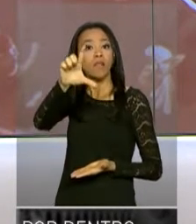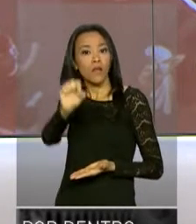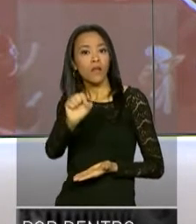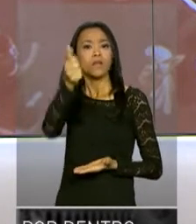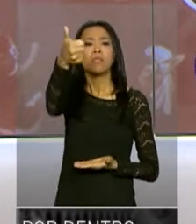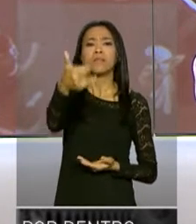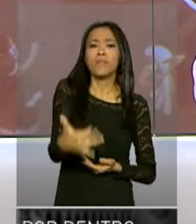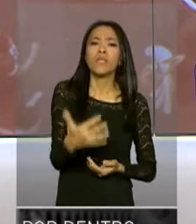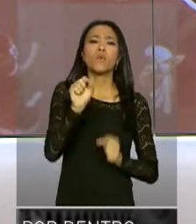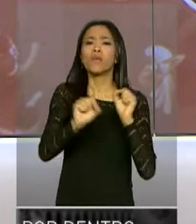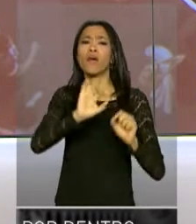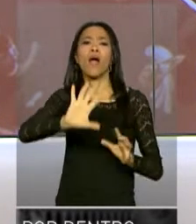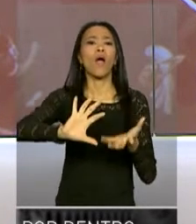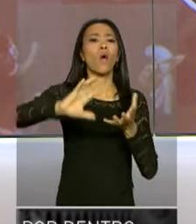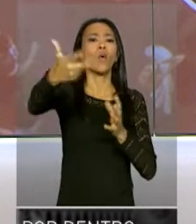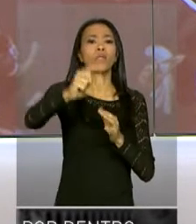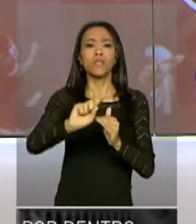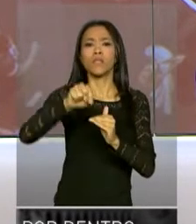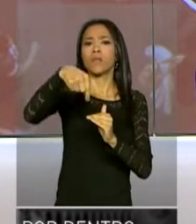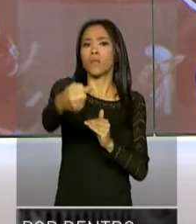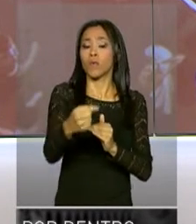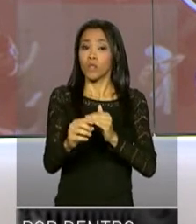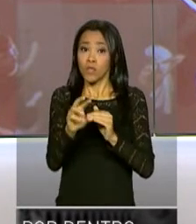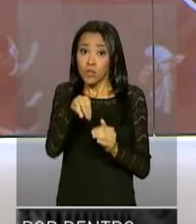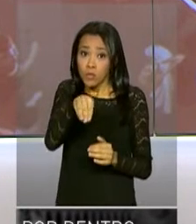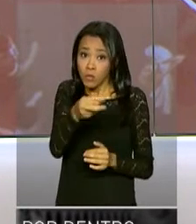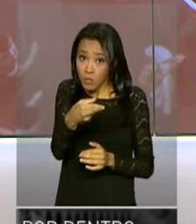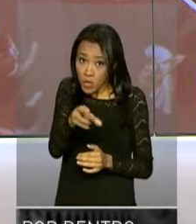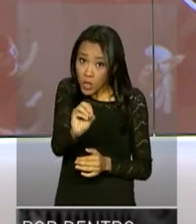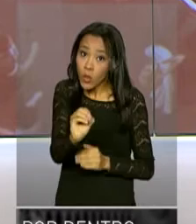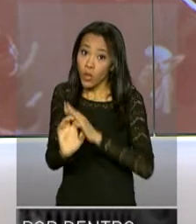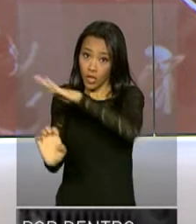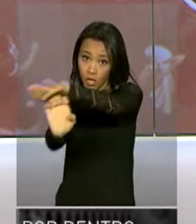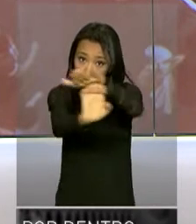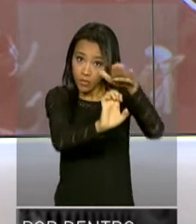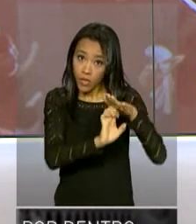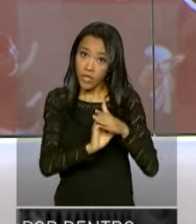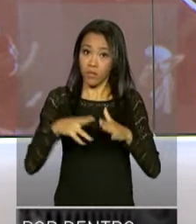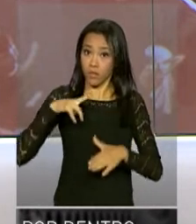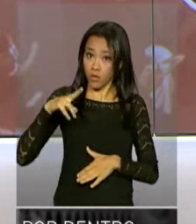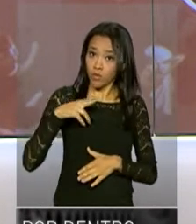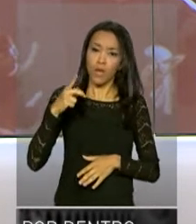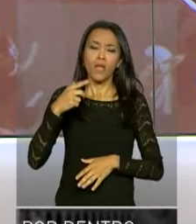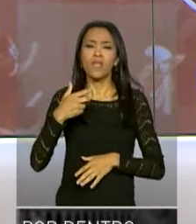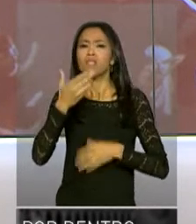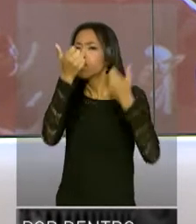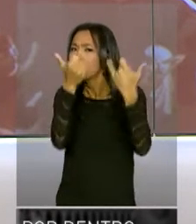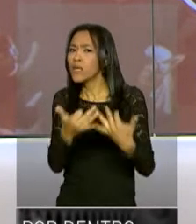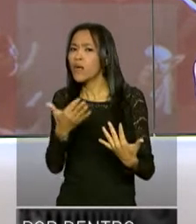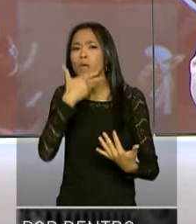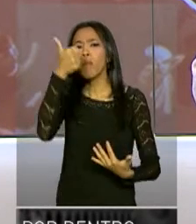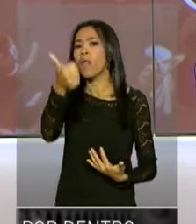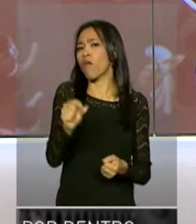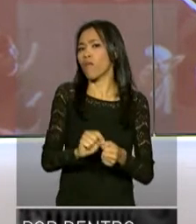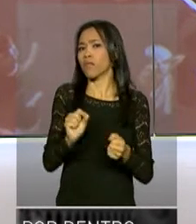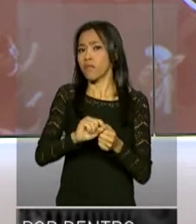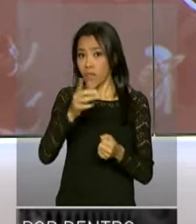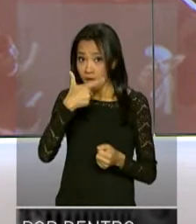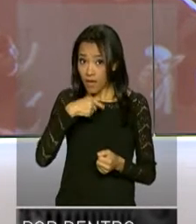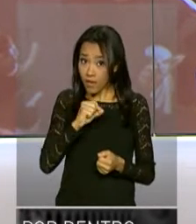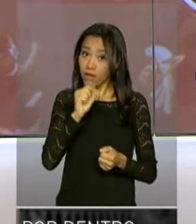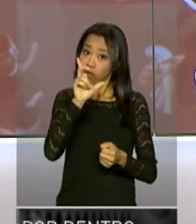explica o que vai acontecer com os microempreendedores individuais e diz o que é melhor fazer para quem está